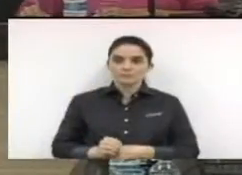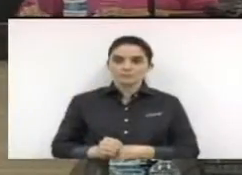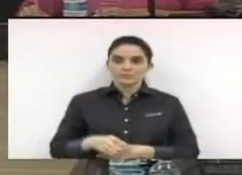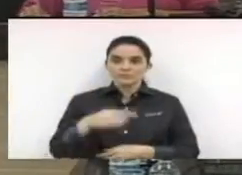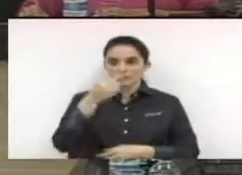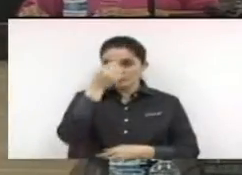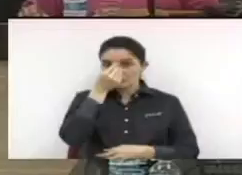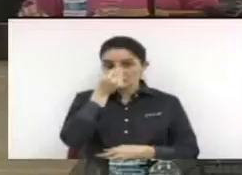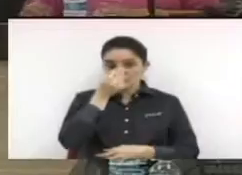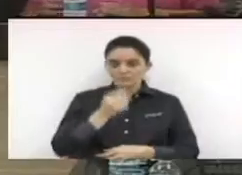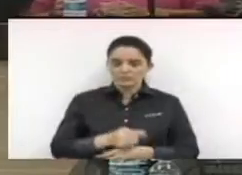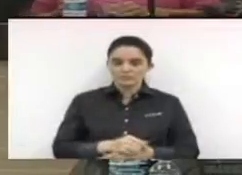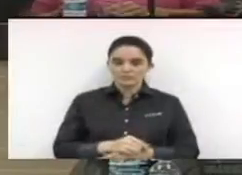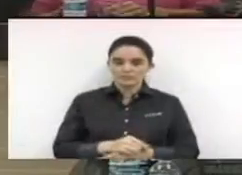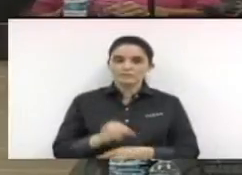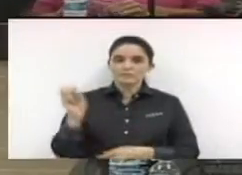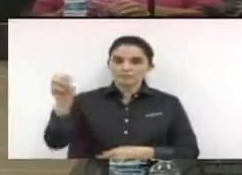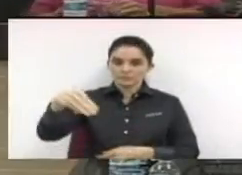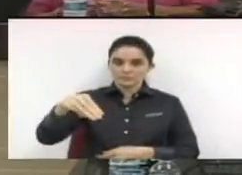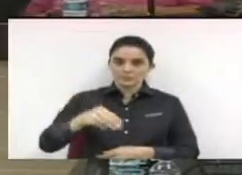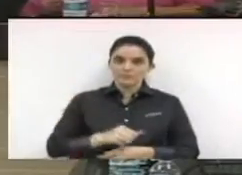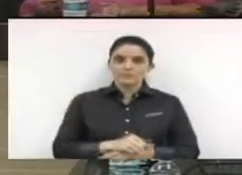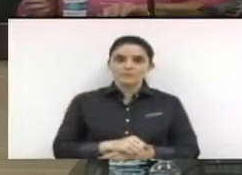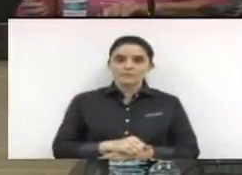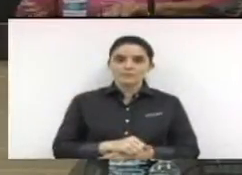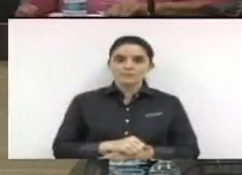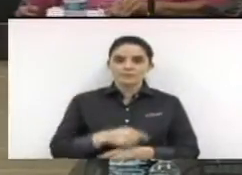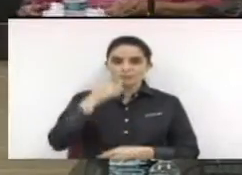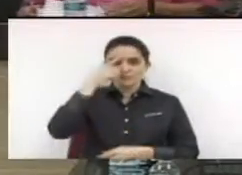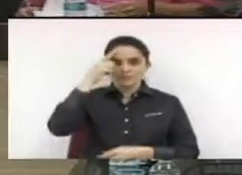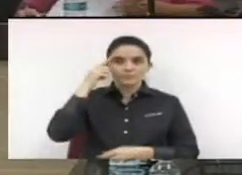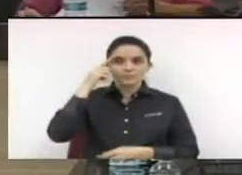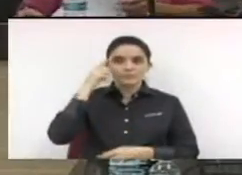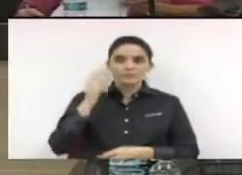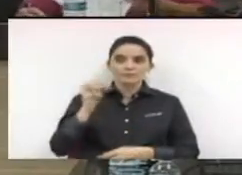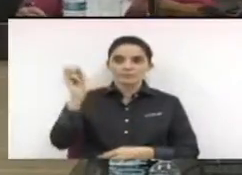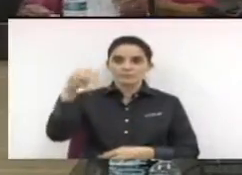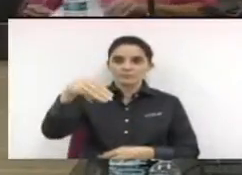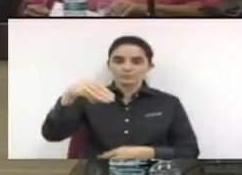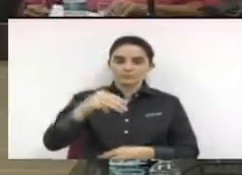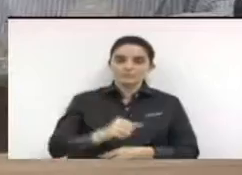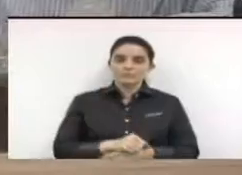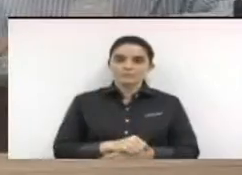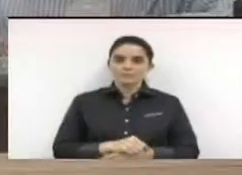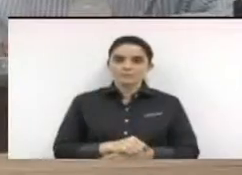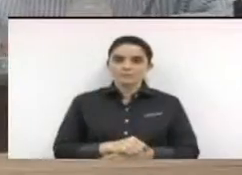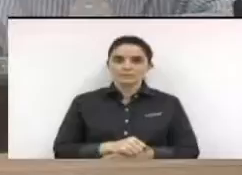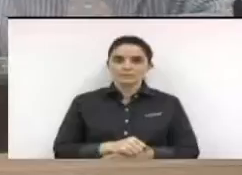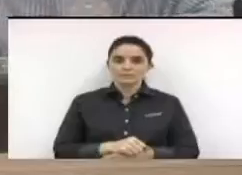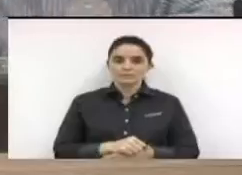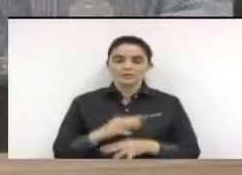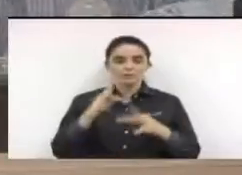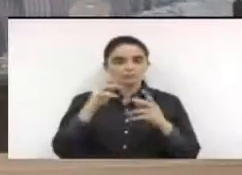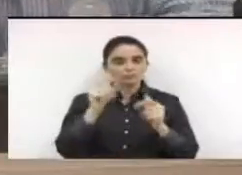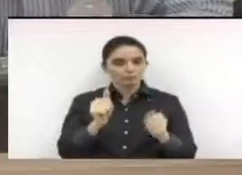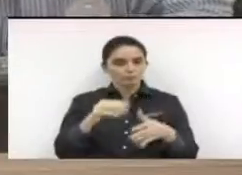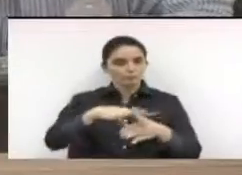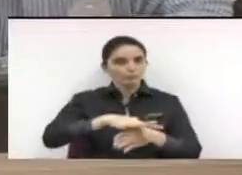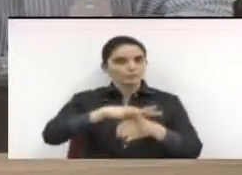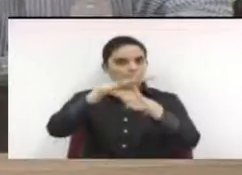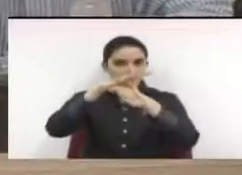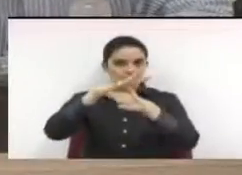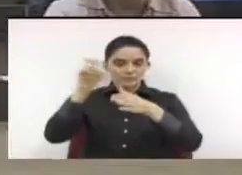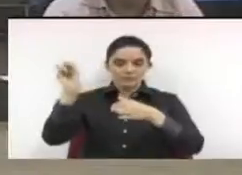Dinho? Sim. Vereador Wilson? Sim. Havendo anuência dos líderes